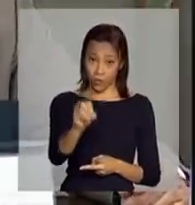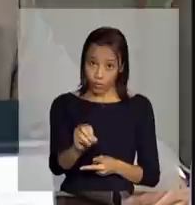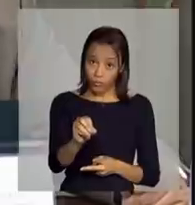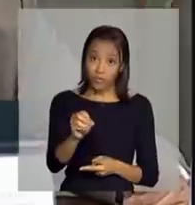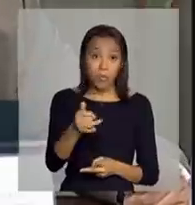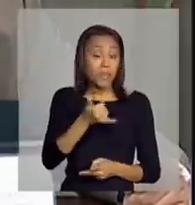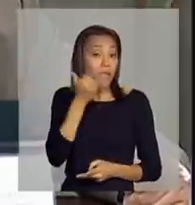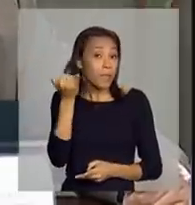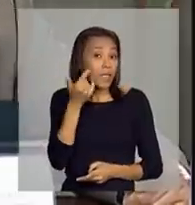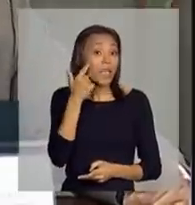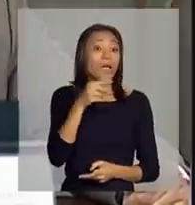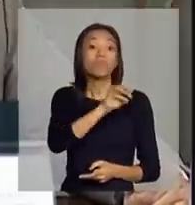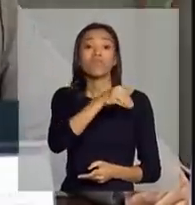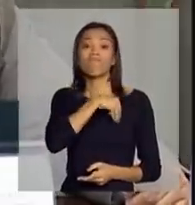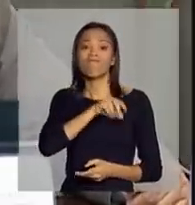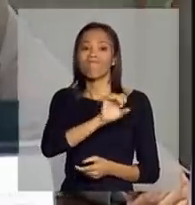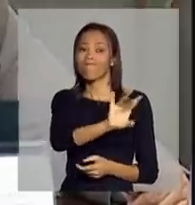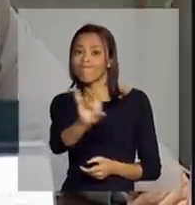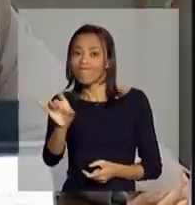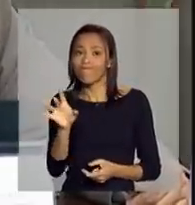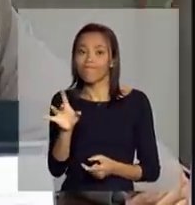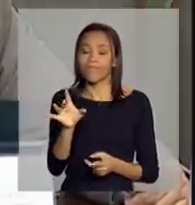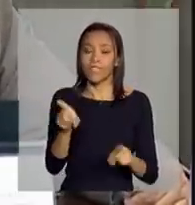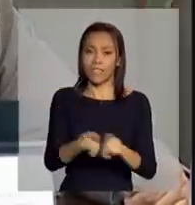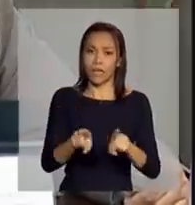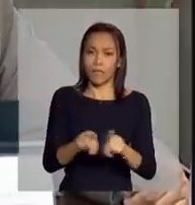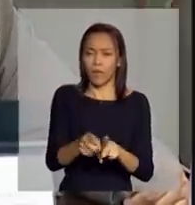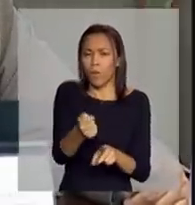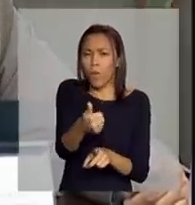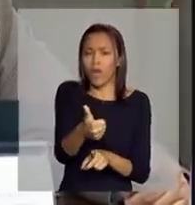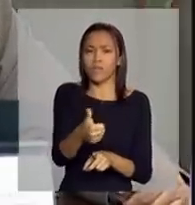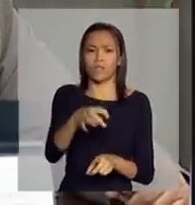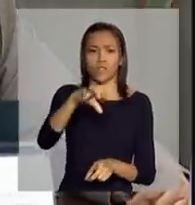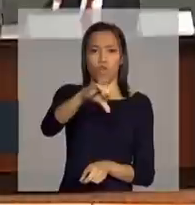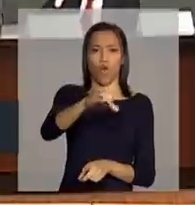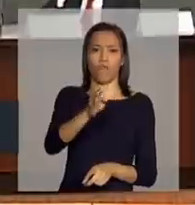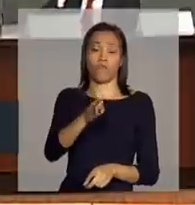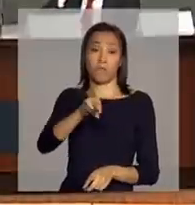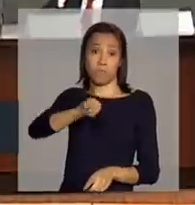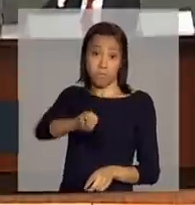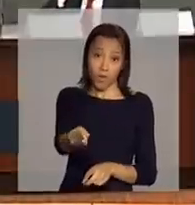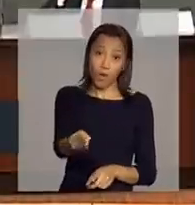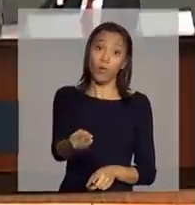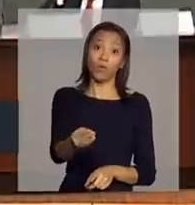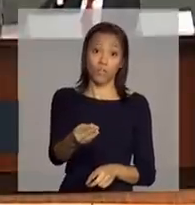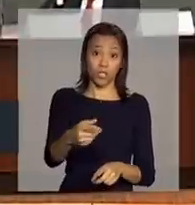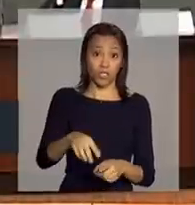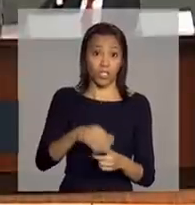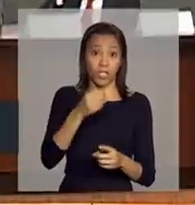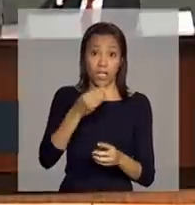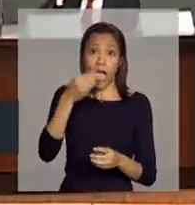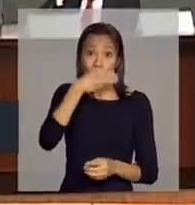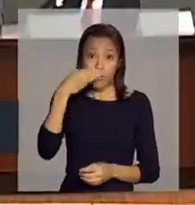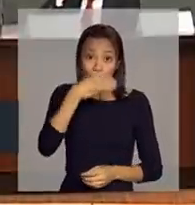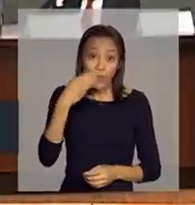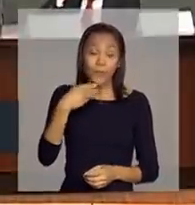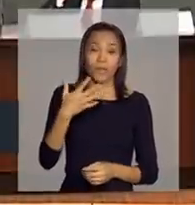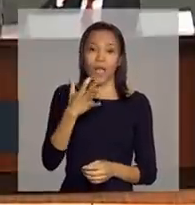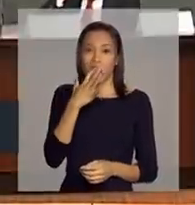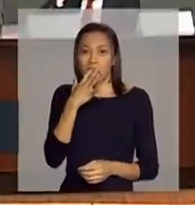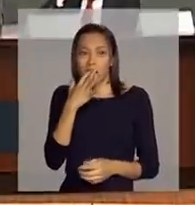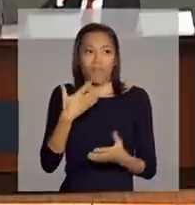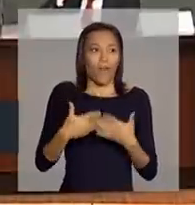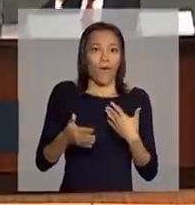rentabilidade. Em compensação, quase 9 milhões a mais de toneladas de açúcar e açúcar para fazer inveja a qualquer